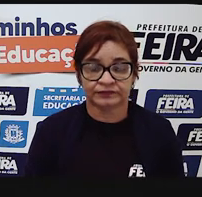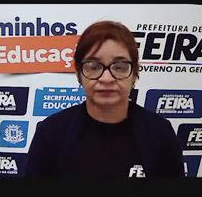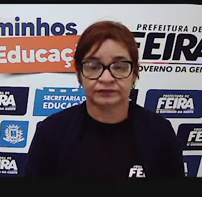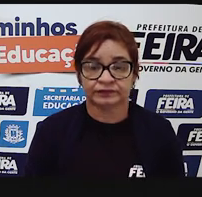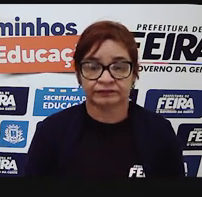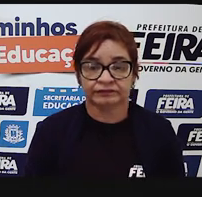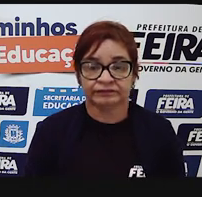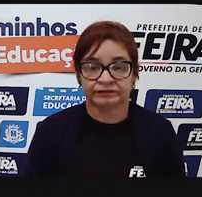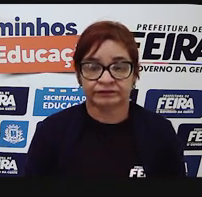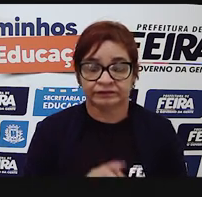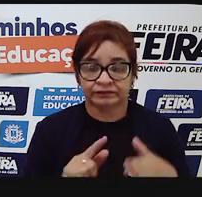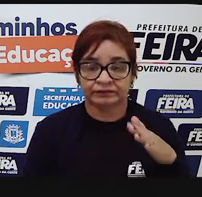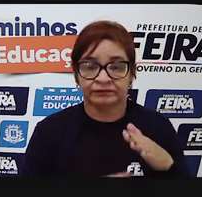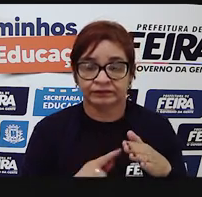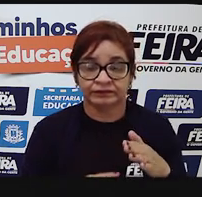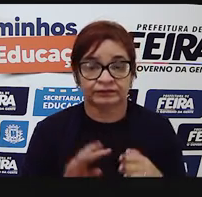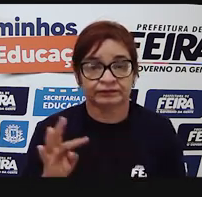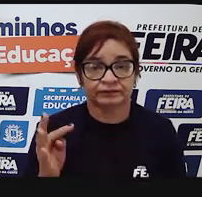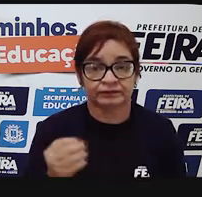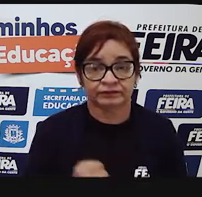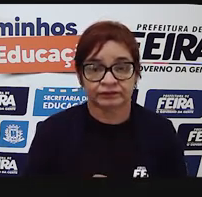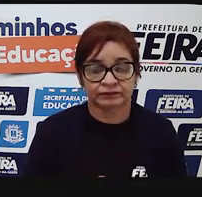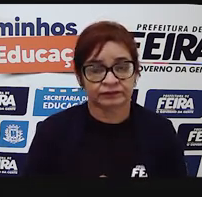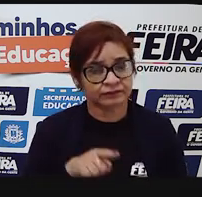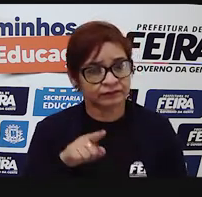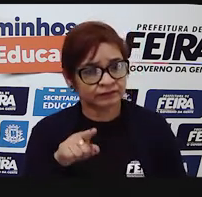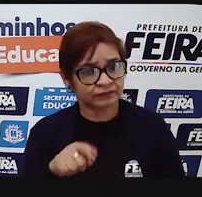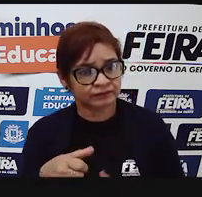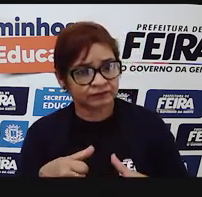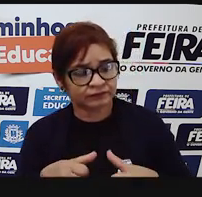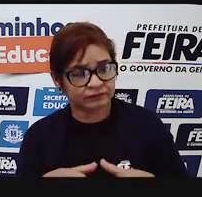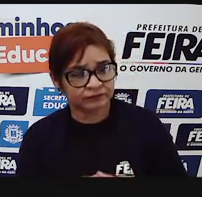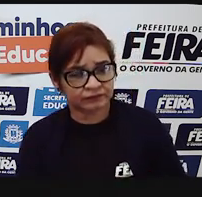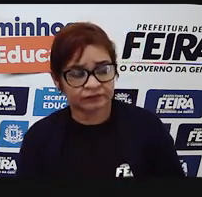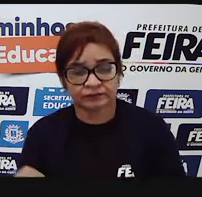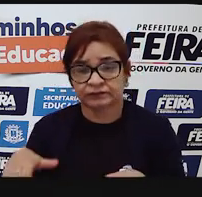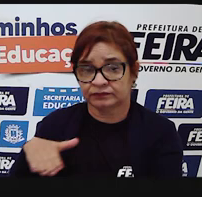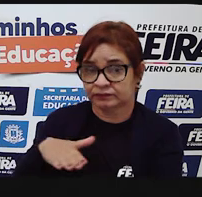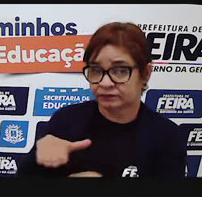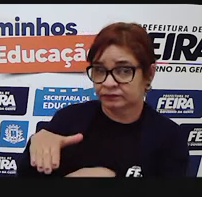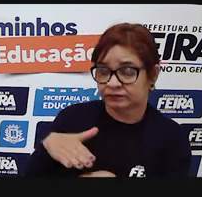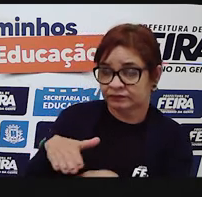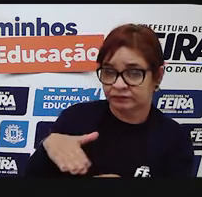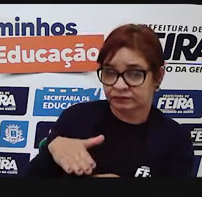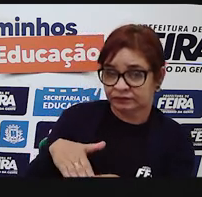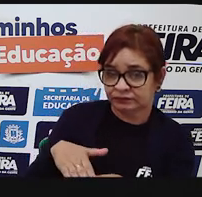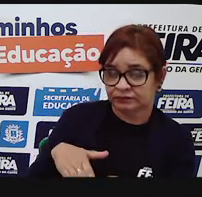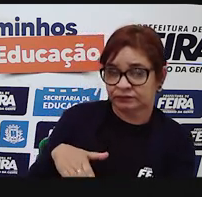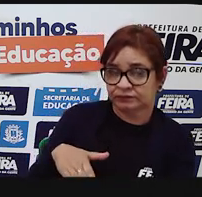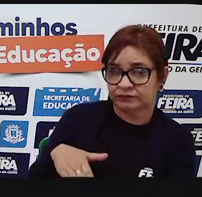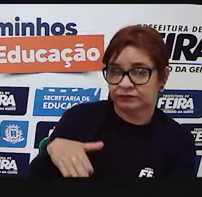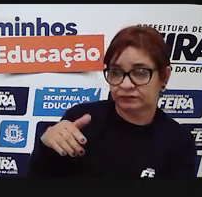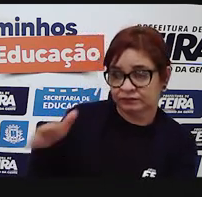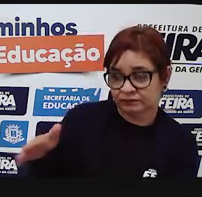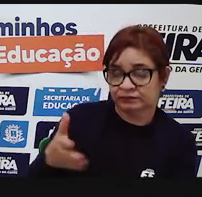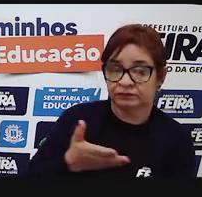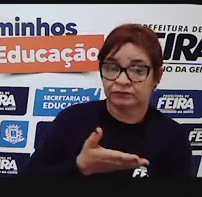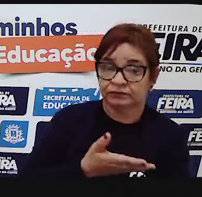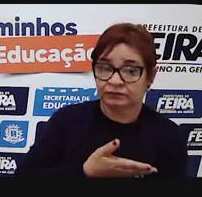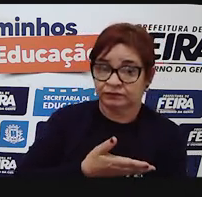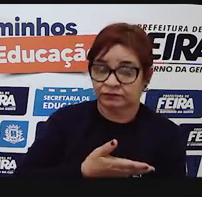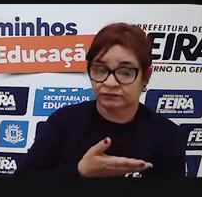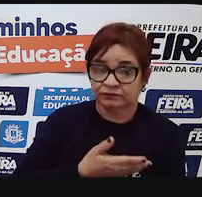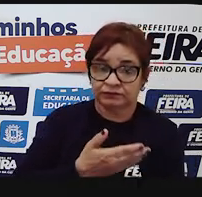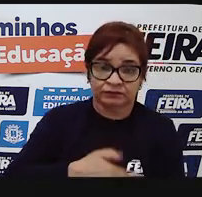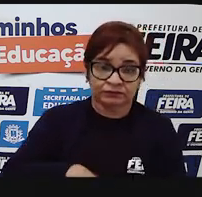utilizamos de gêneros textuais para tudo. Se você está em uma conversa informal com um colega seu,